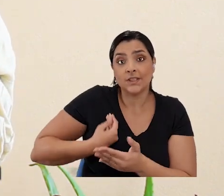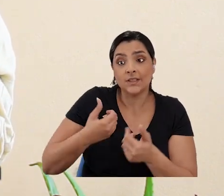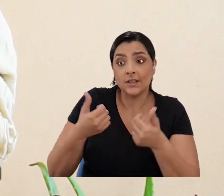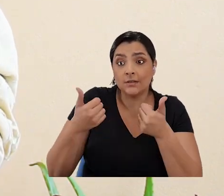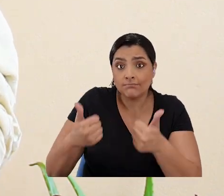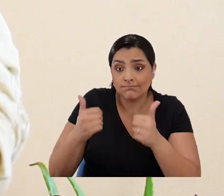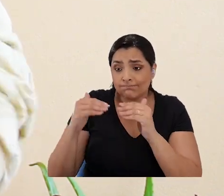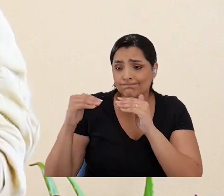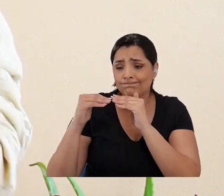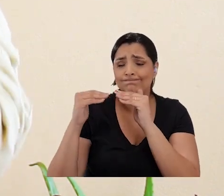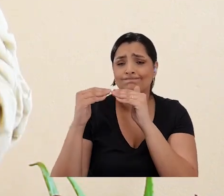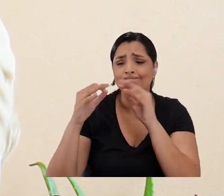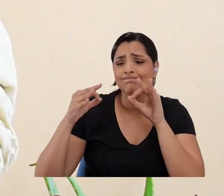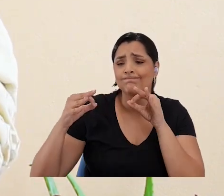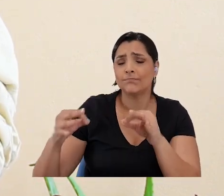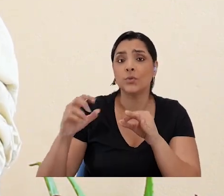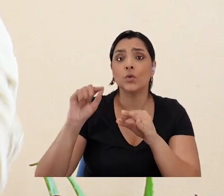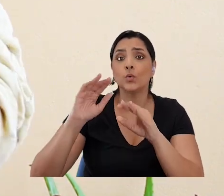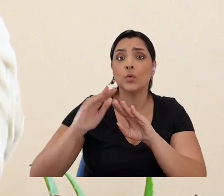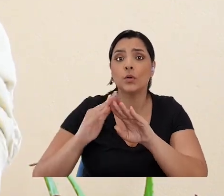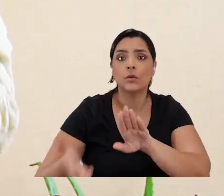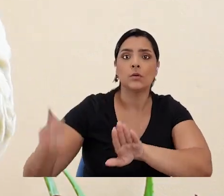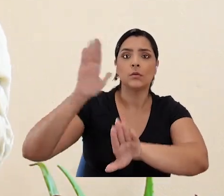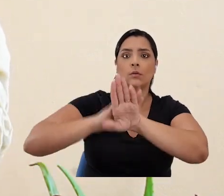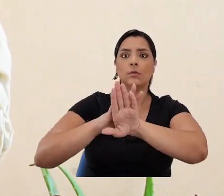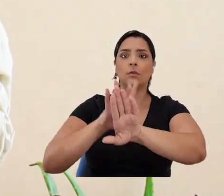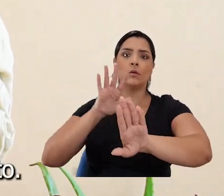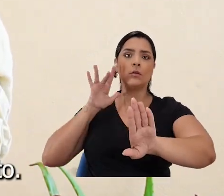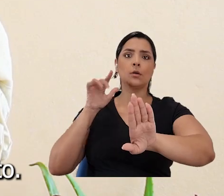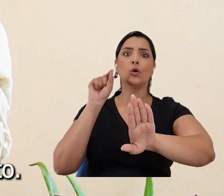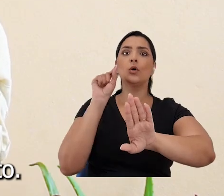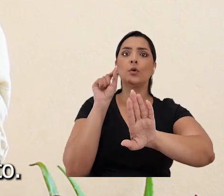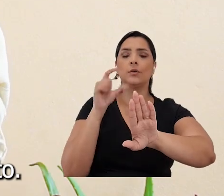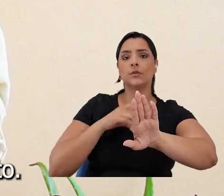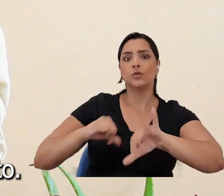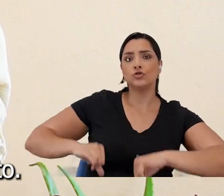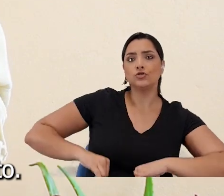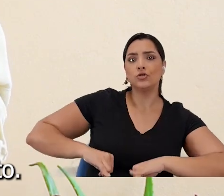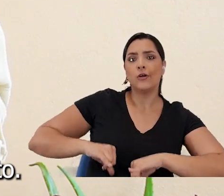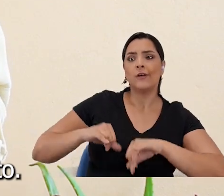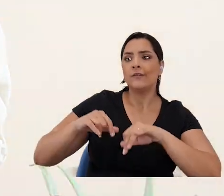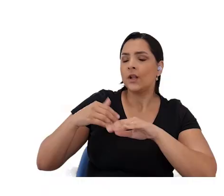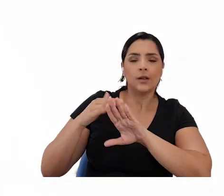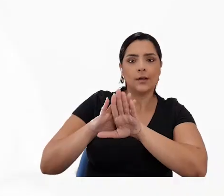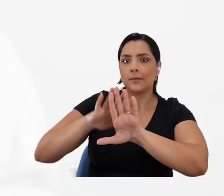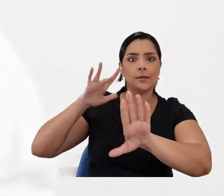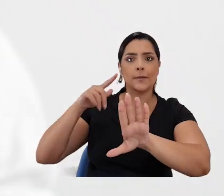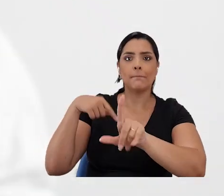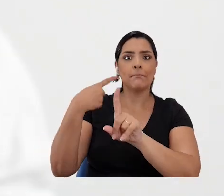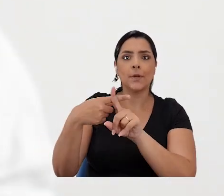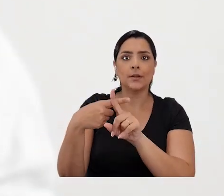vida digna, que seja para além daquilo que foi designado para esses corpos em ponto de sofrimento.